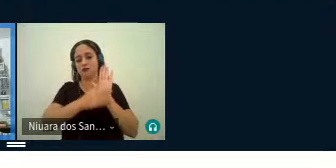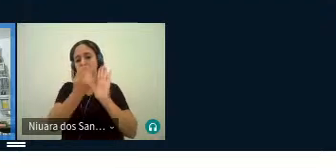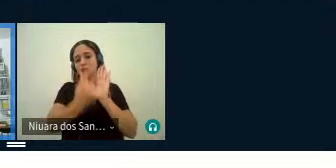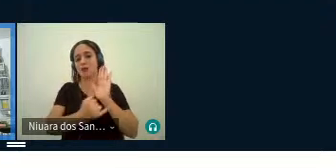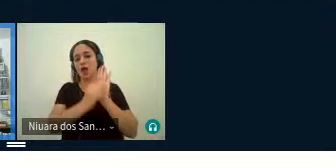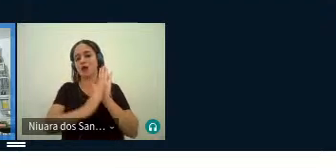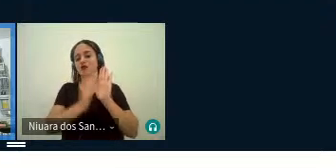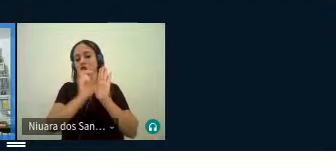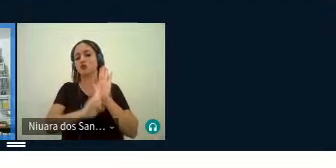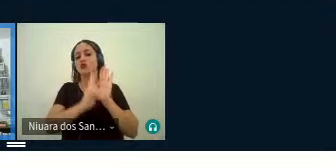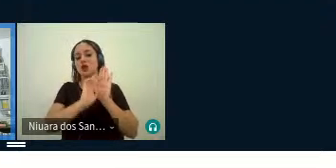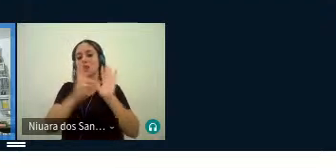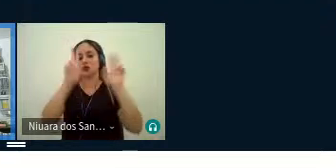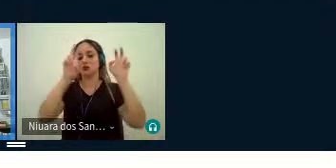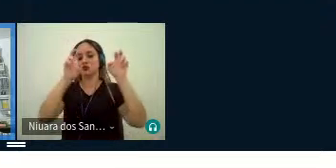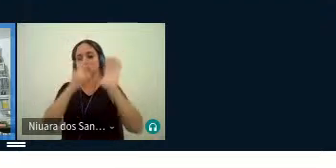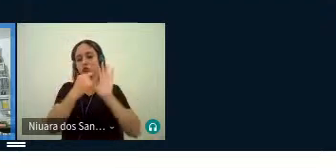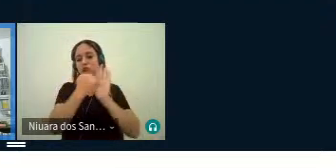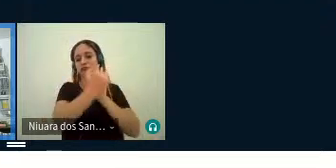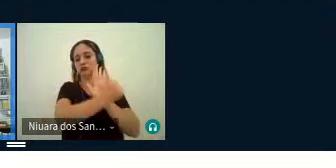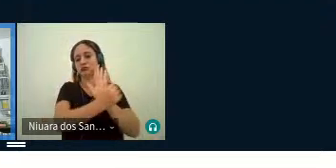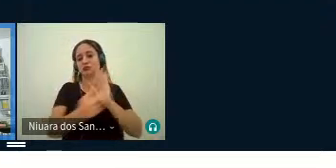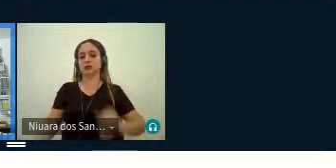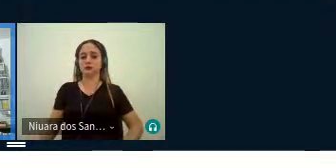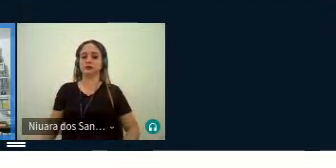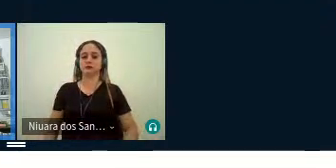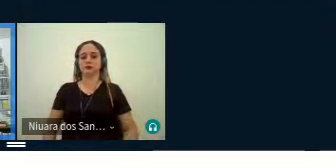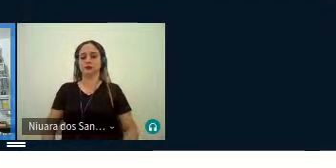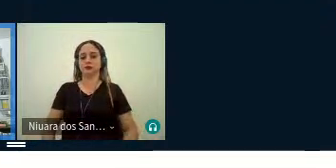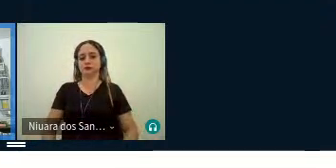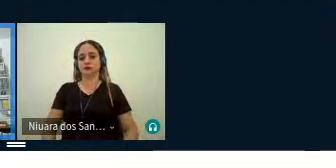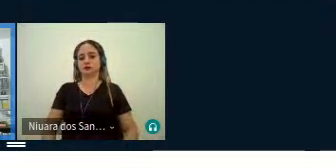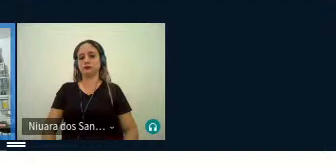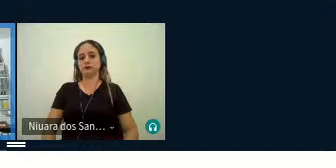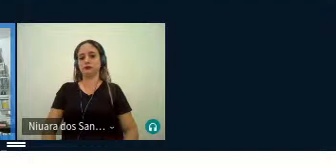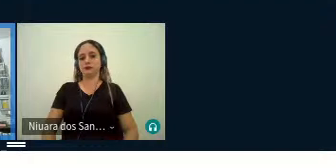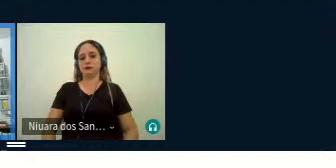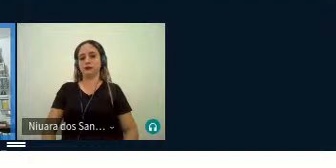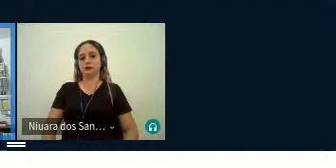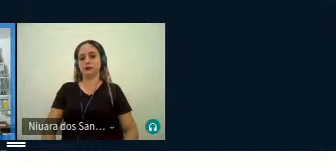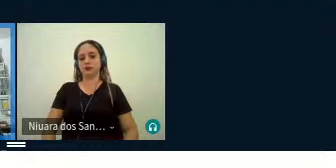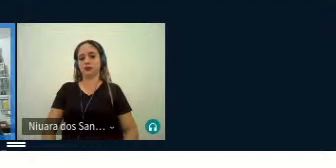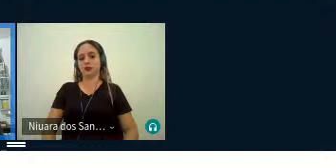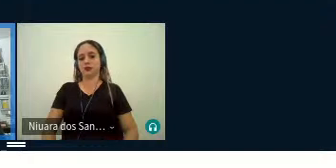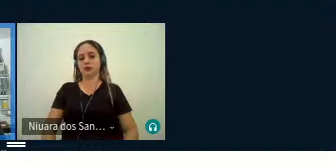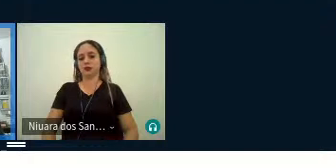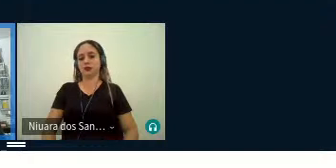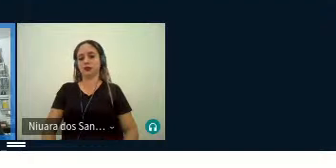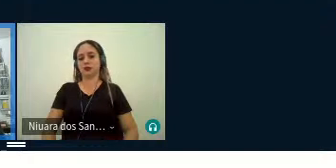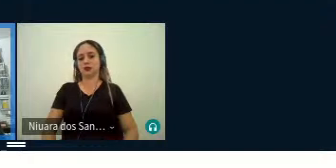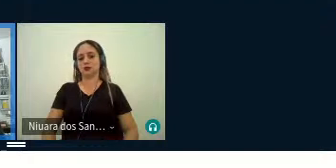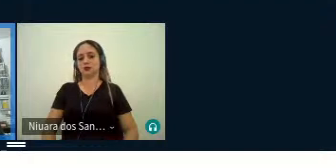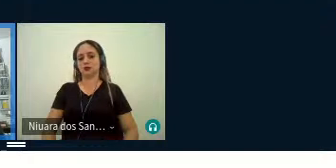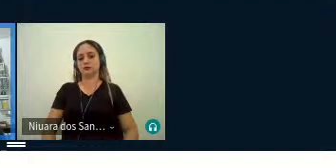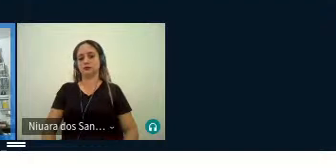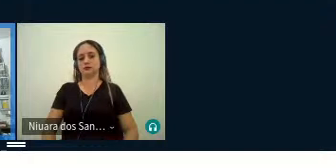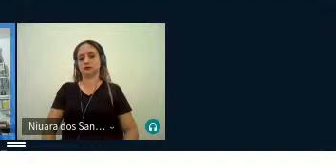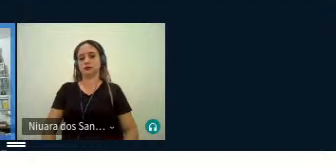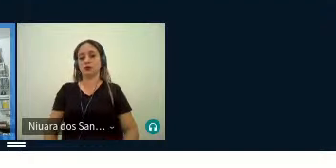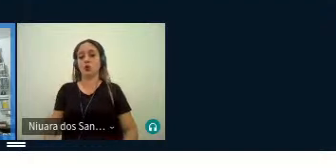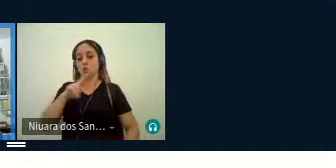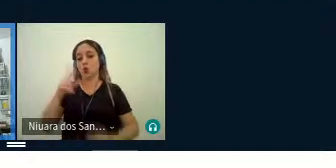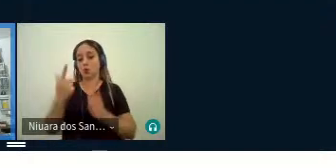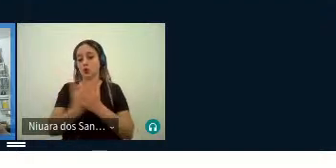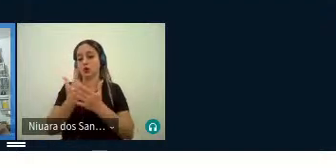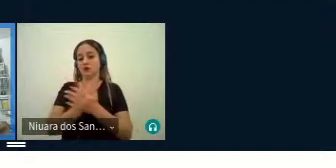E o título, né? C, Ana Carolina no Saida Angá, né? Que será o retábulo de Santa Ana Carolina. Para quem